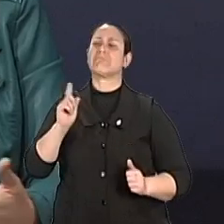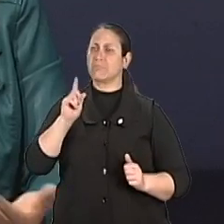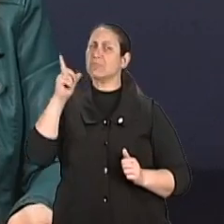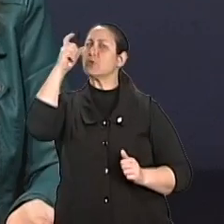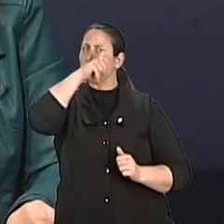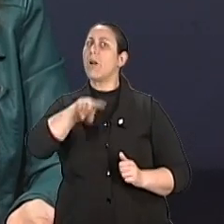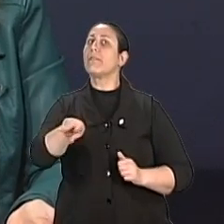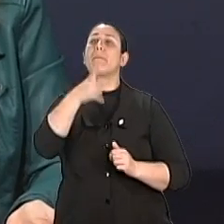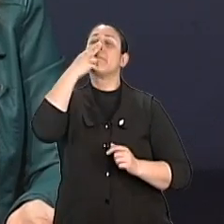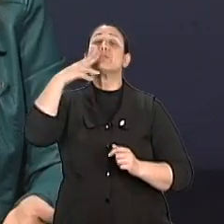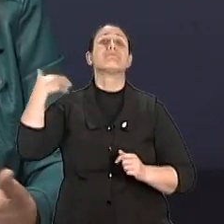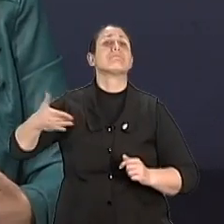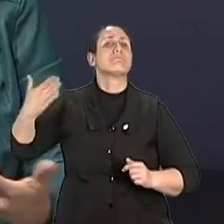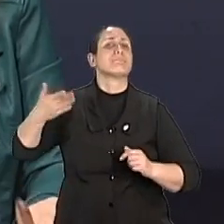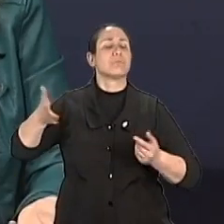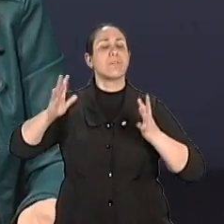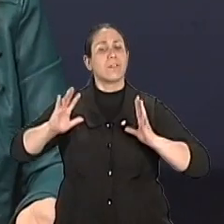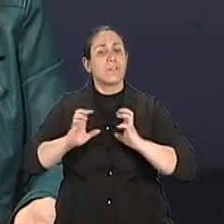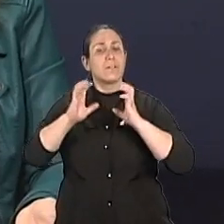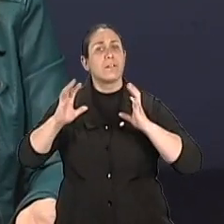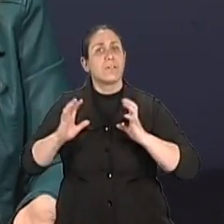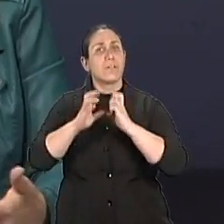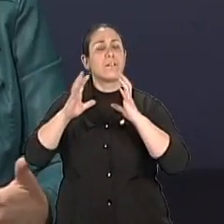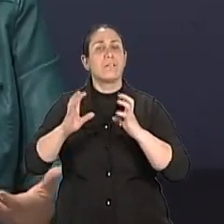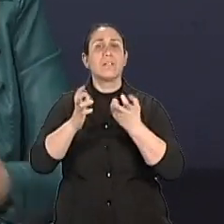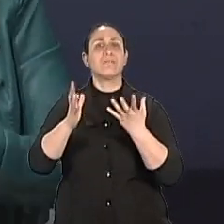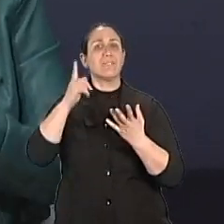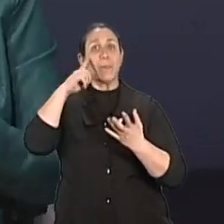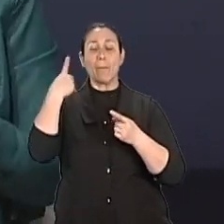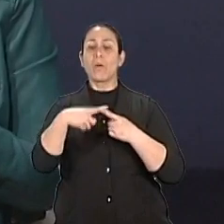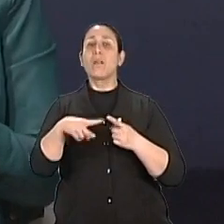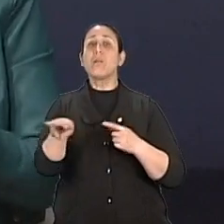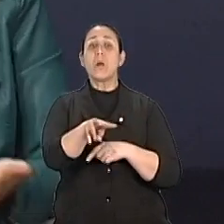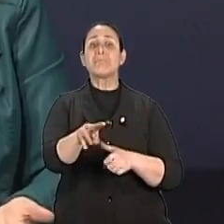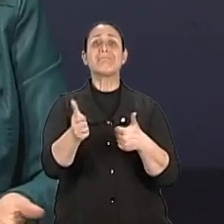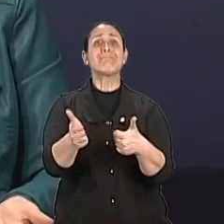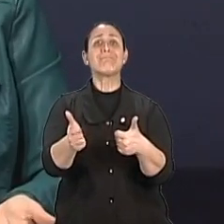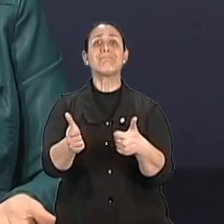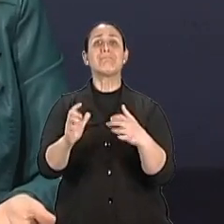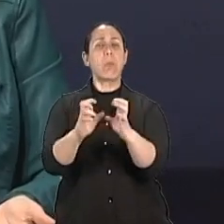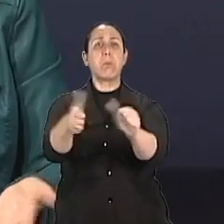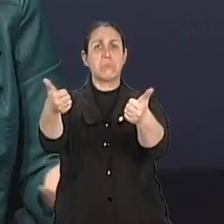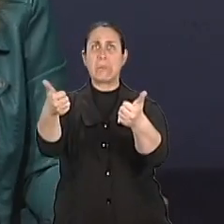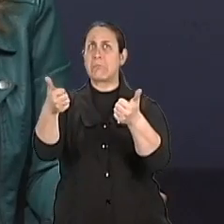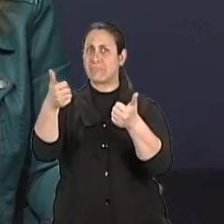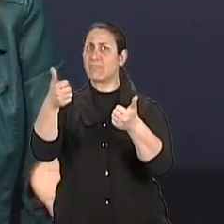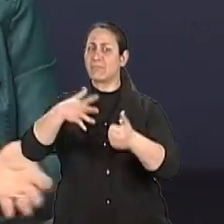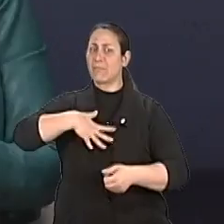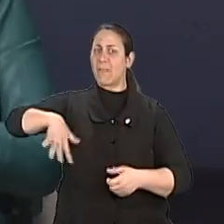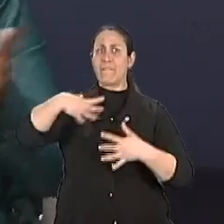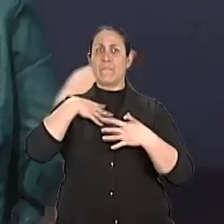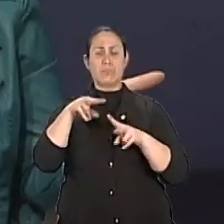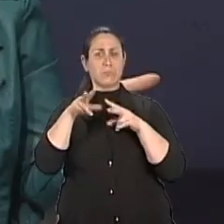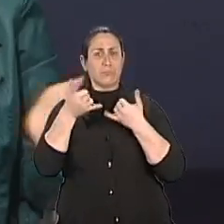situação muito delicada, que expõe aos filhos, expõe eles próprios a uma sociedade, que até então